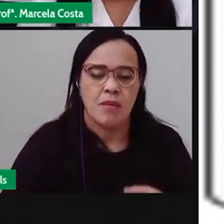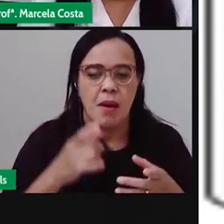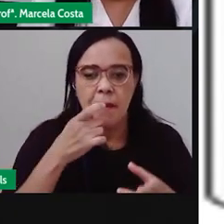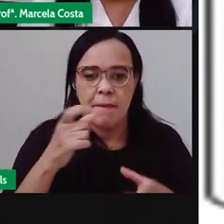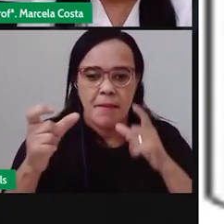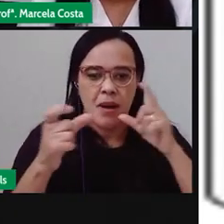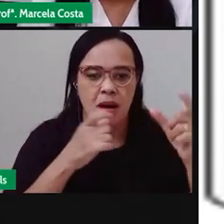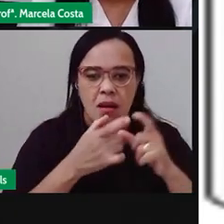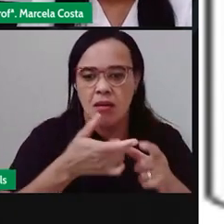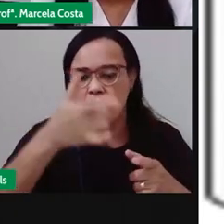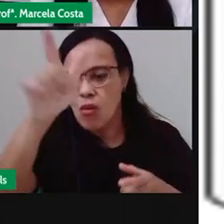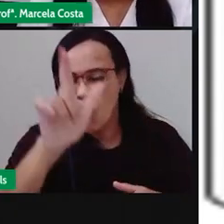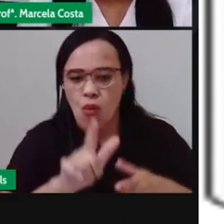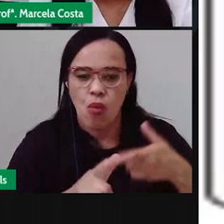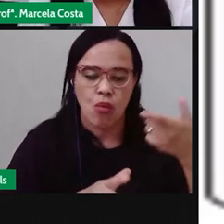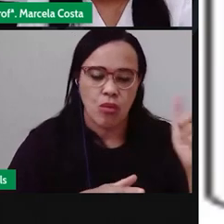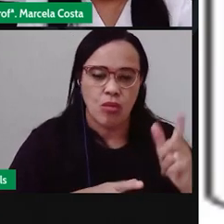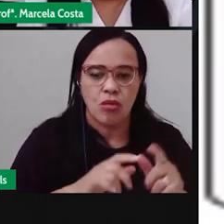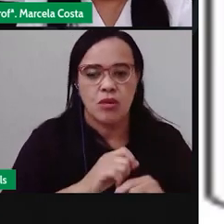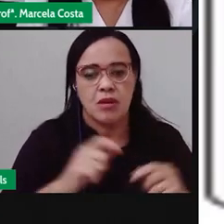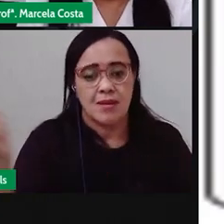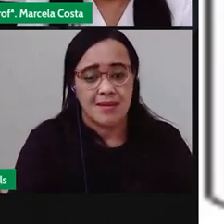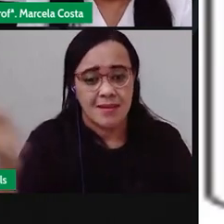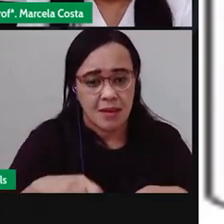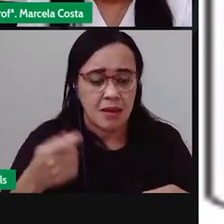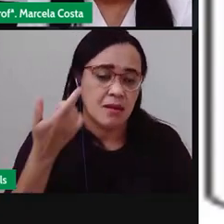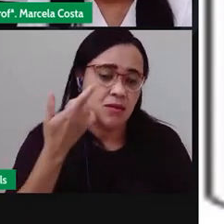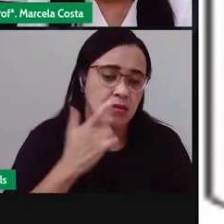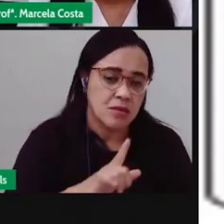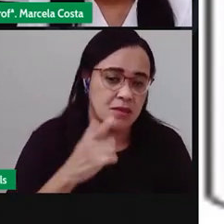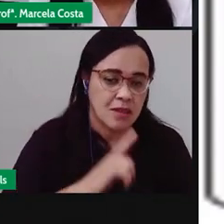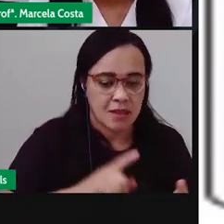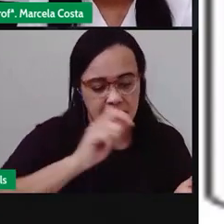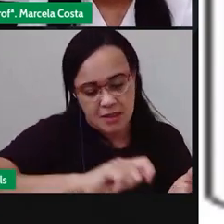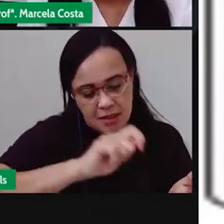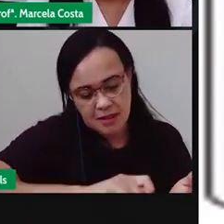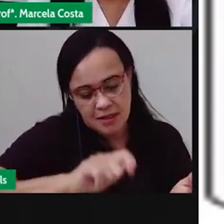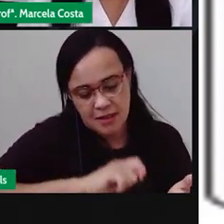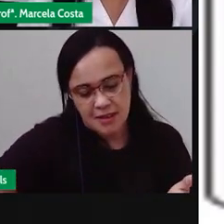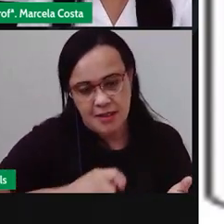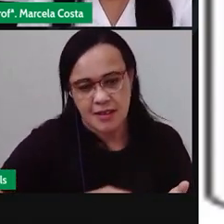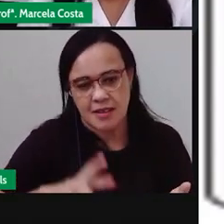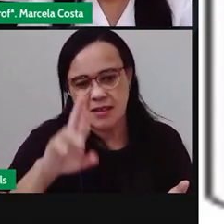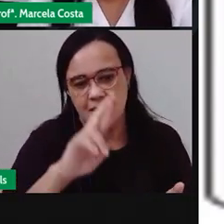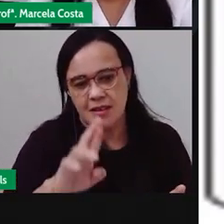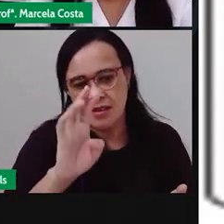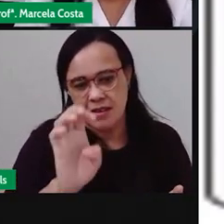gente Consegue escrever Usando a letra R Que tem o som de Rê